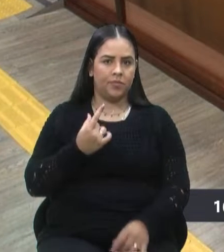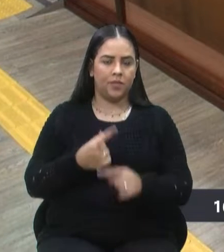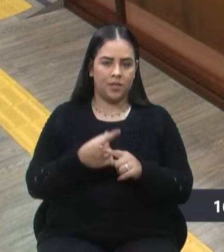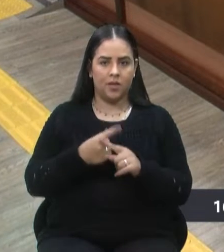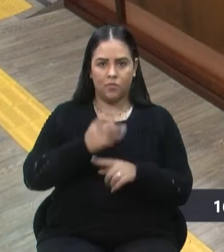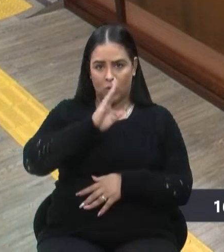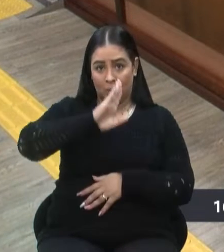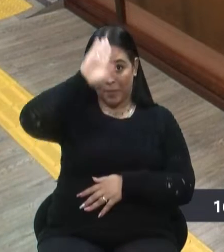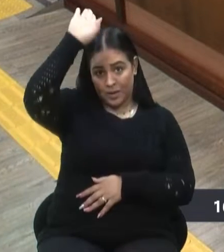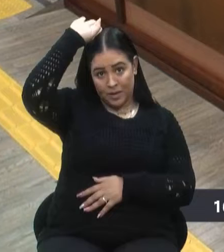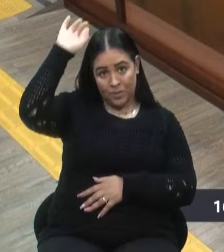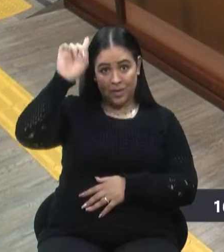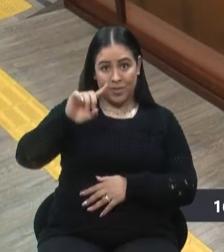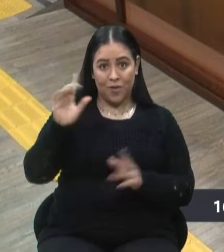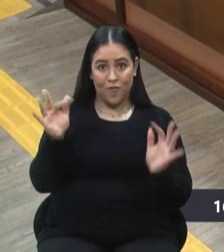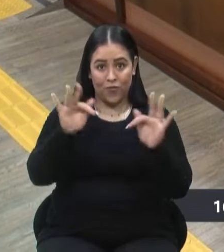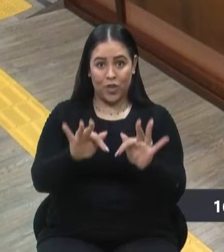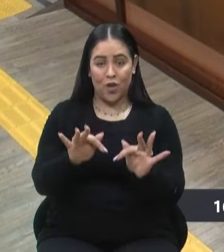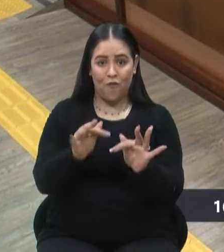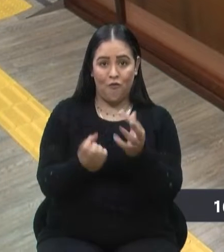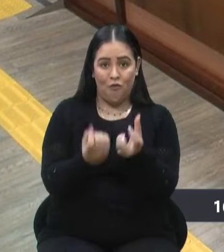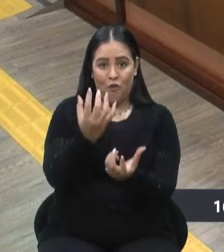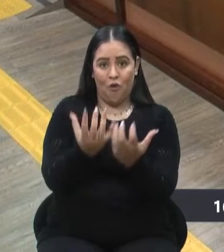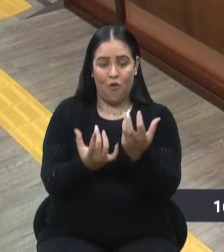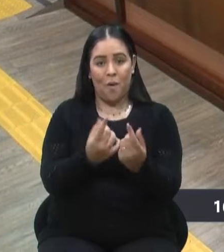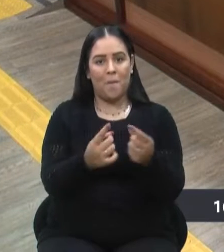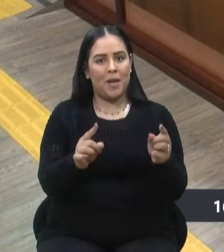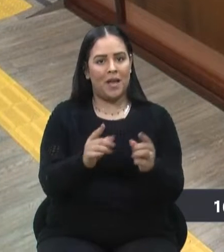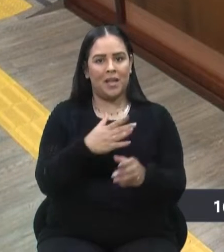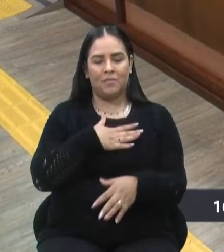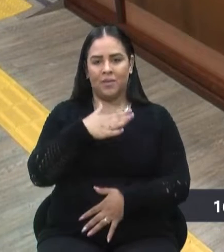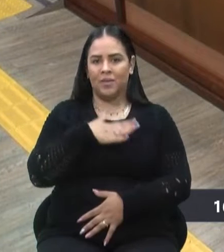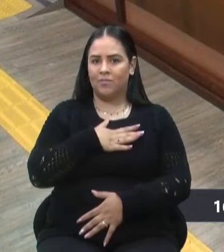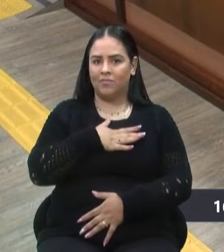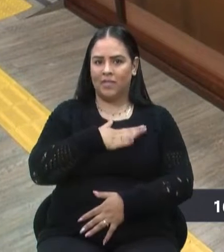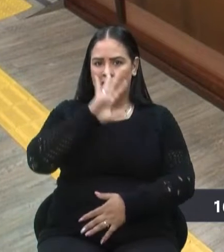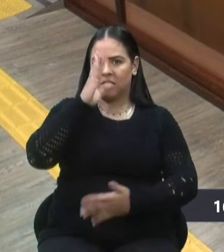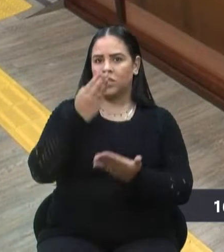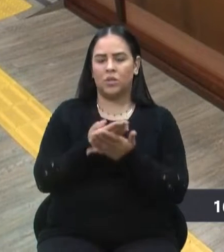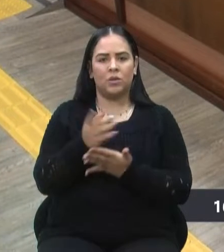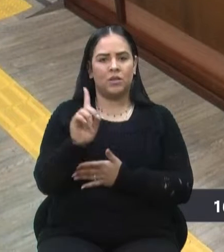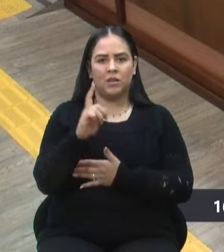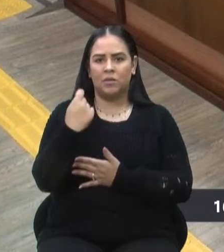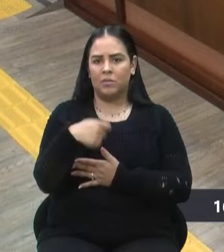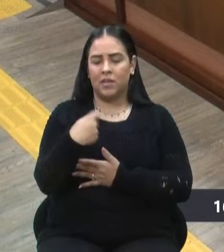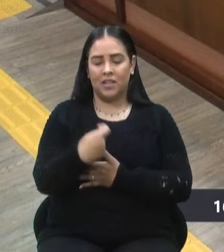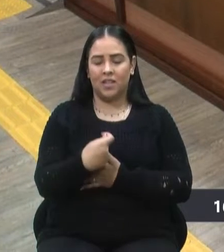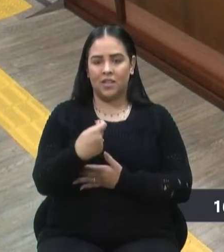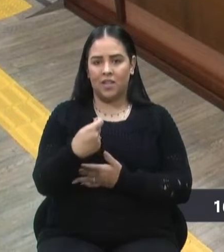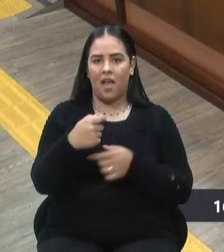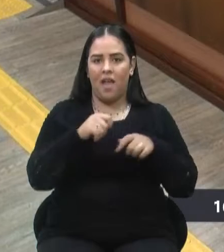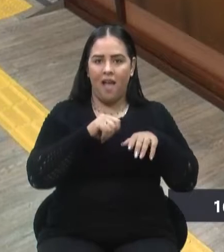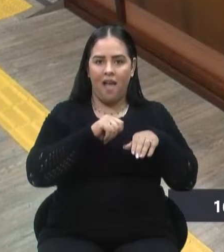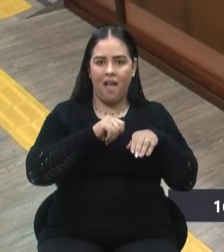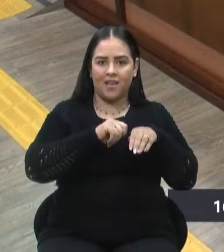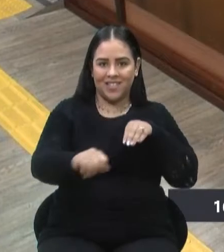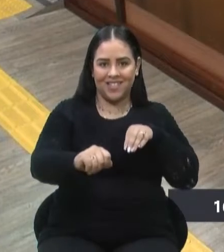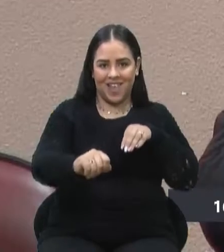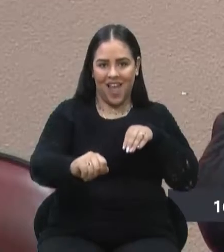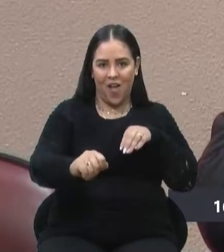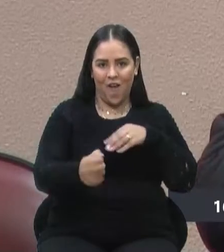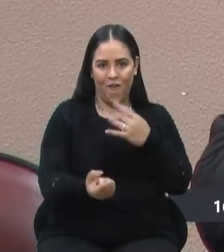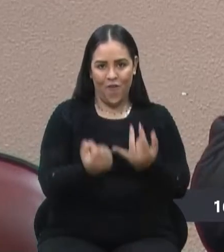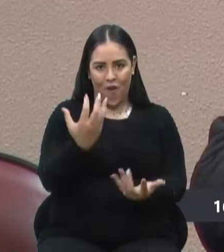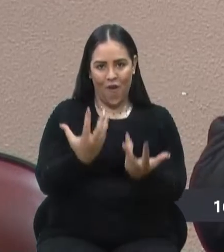apagar fogo, mas o meu perfil seria, não precisa chegar a acender o fósforo. O vereador marcou, muito